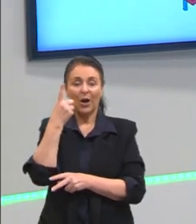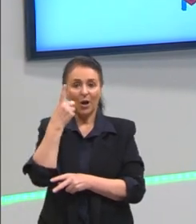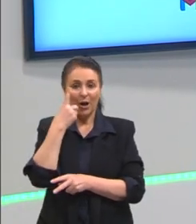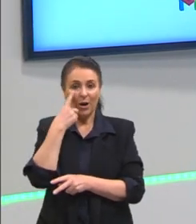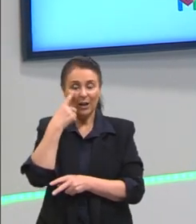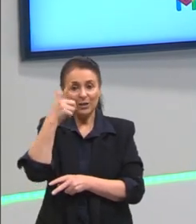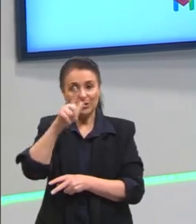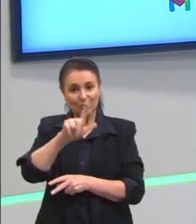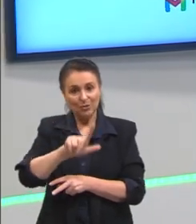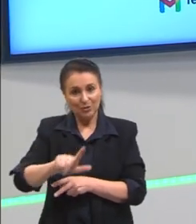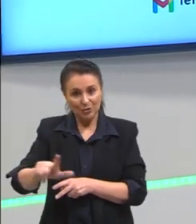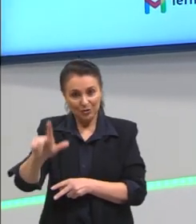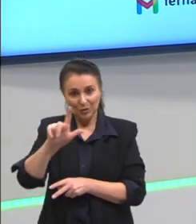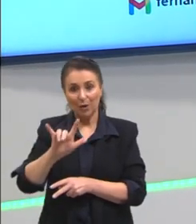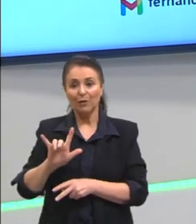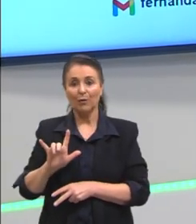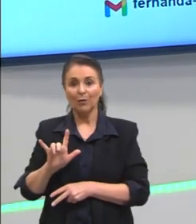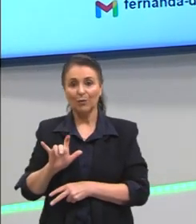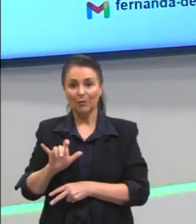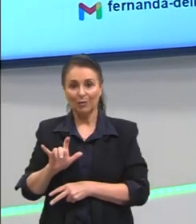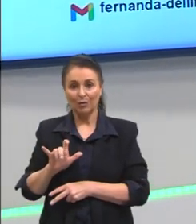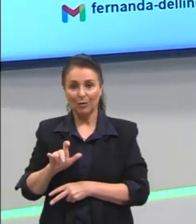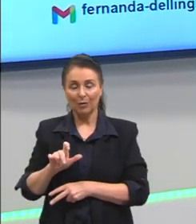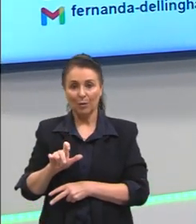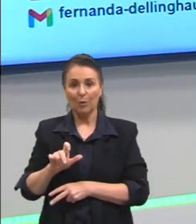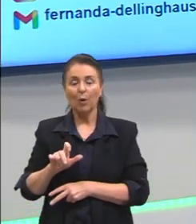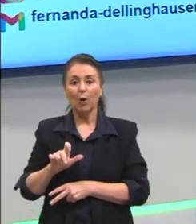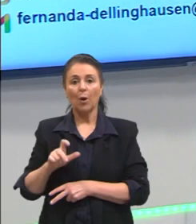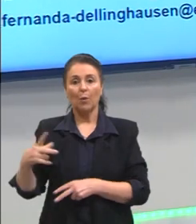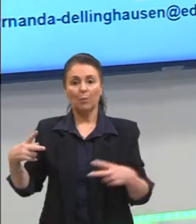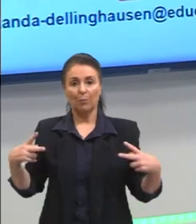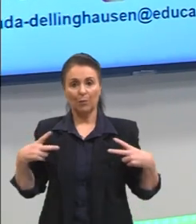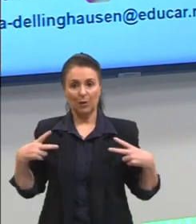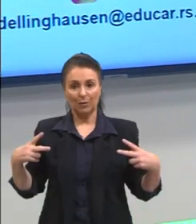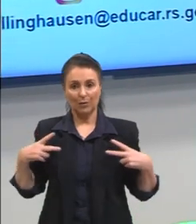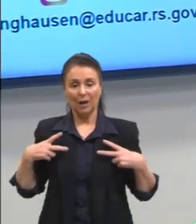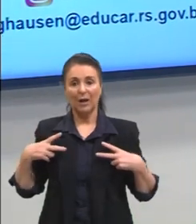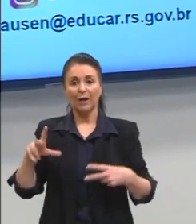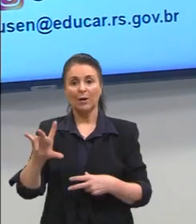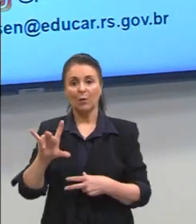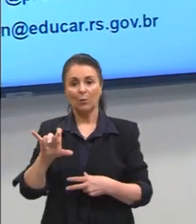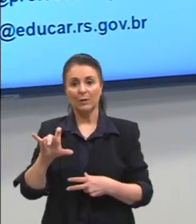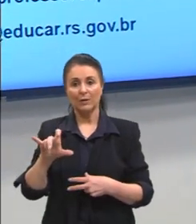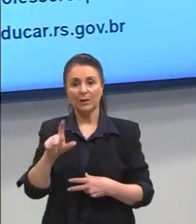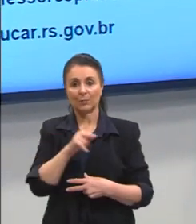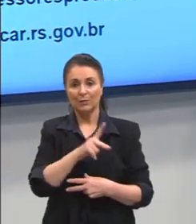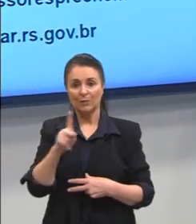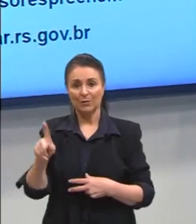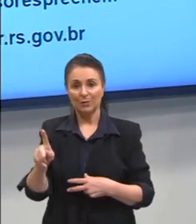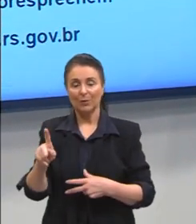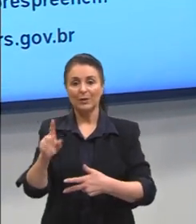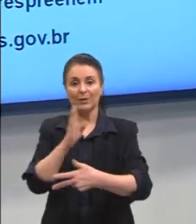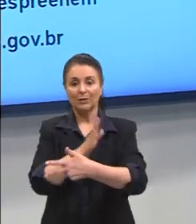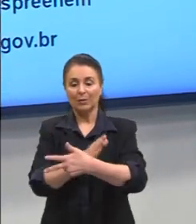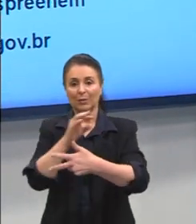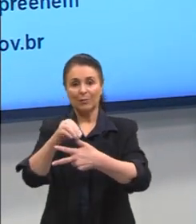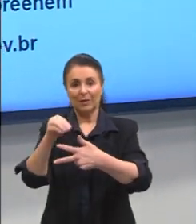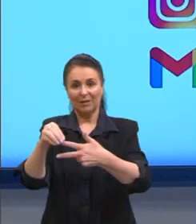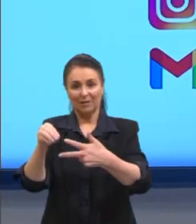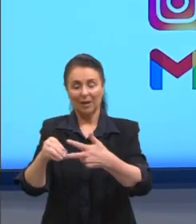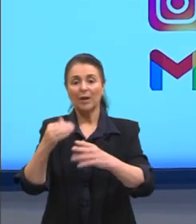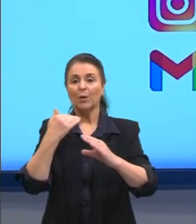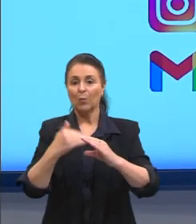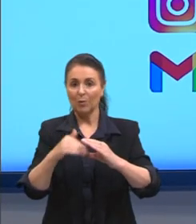novamente então o instagram meu insta pessoal e o insta dos professores do preenem e também o e-mail se vocês